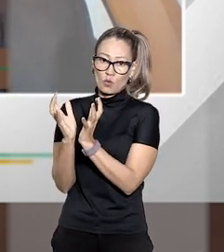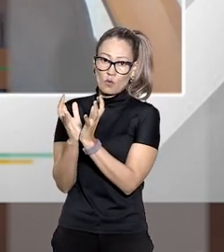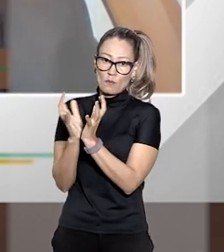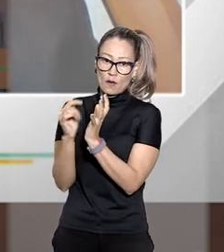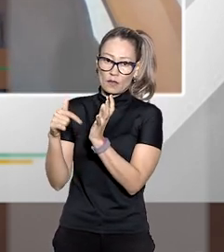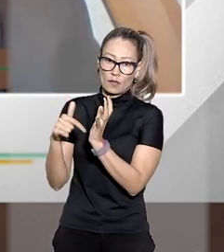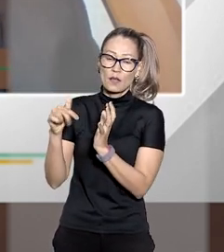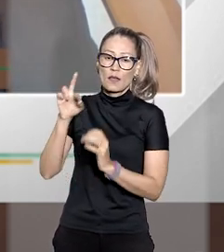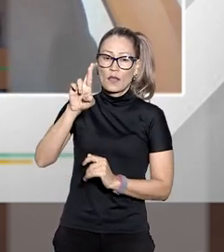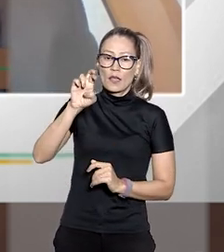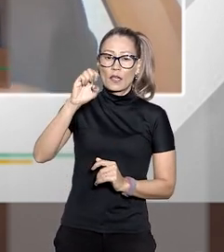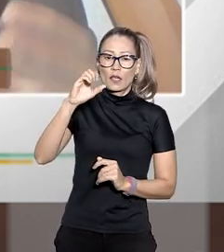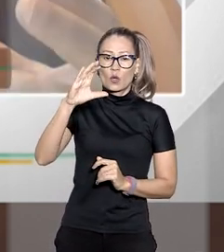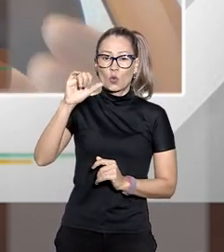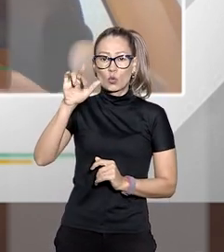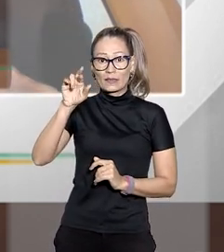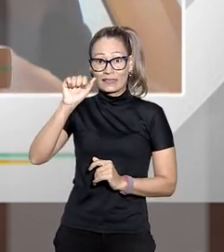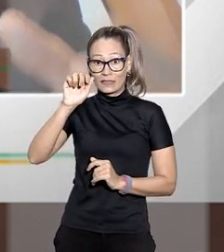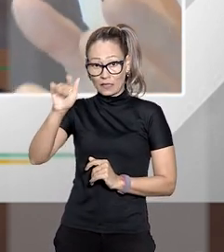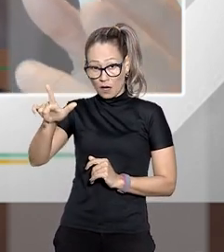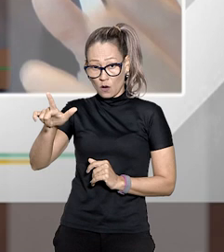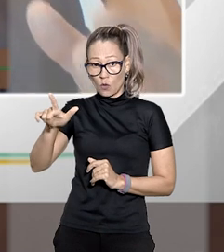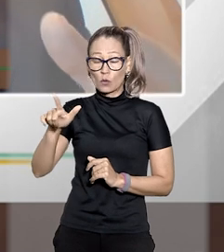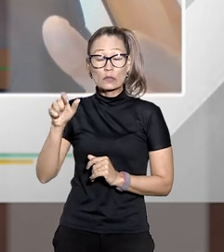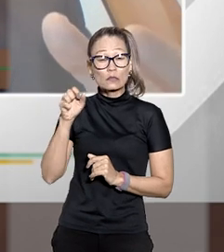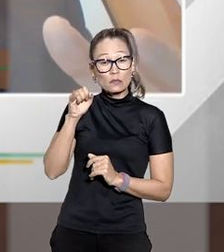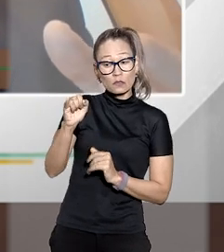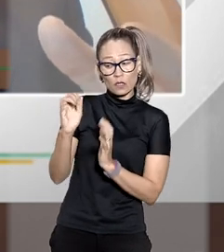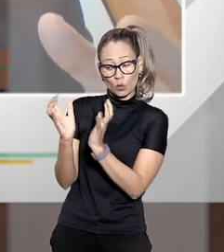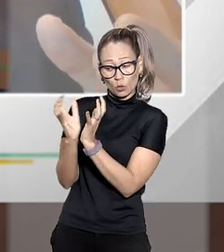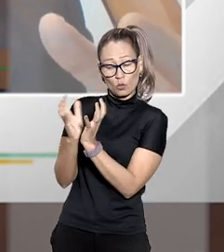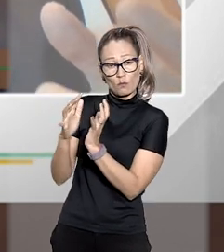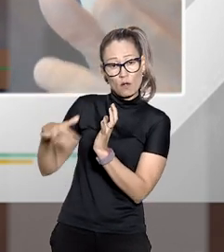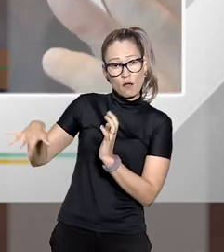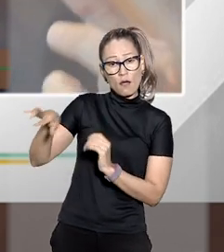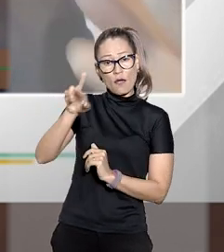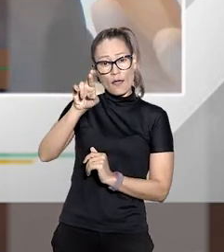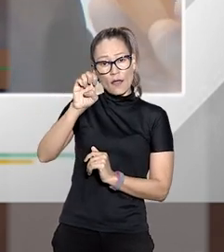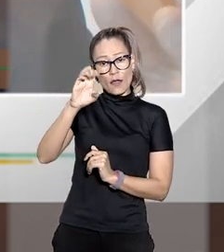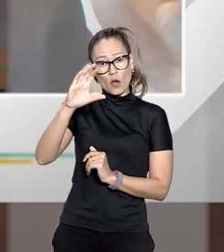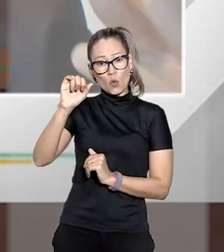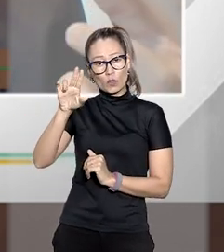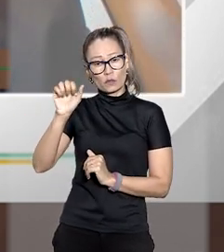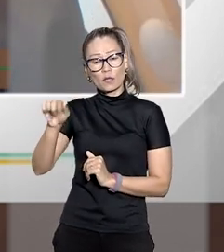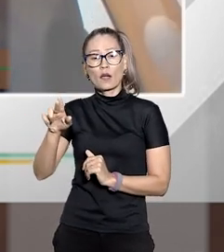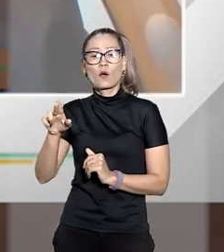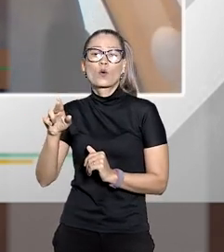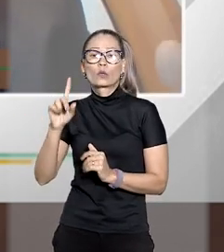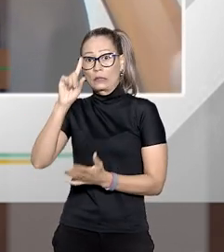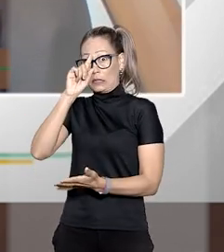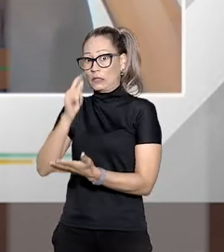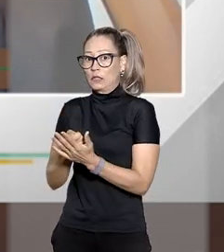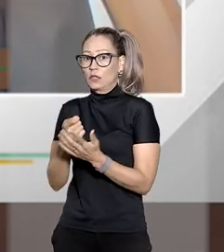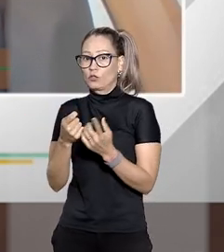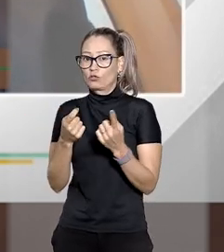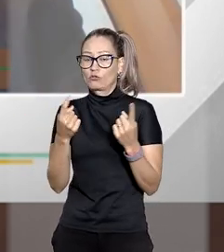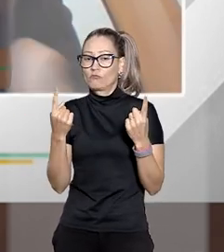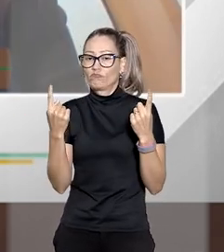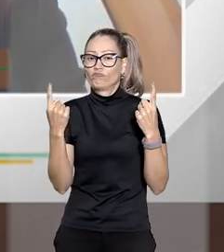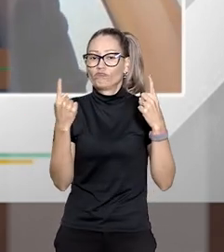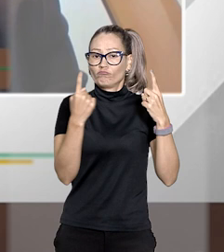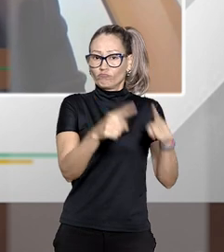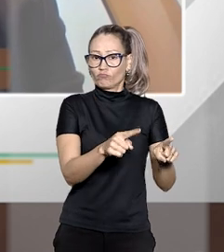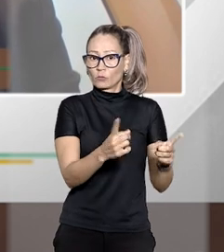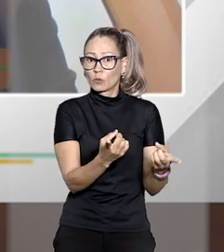recursal mas caso essa turma recursal decida em divergência a